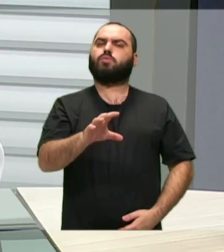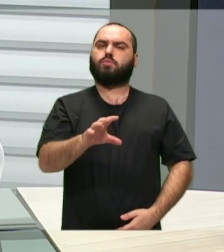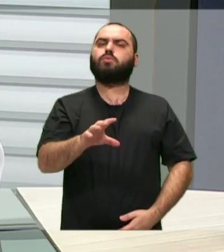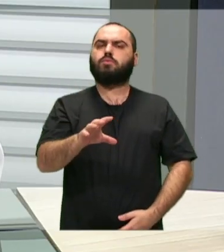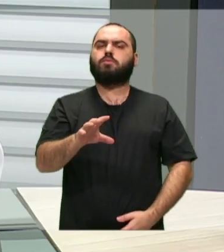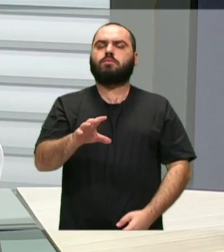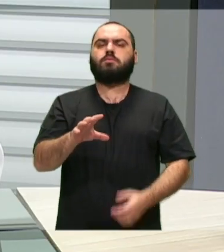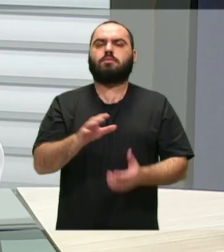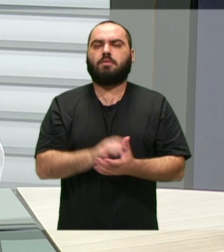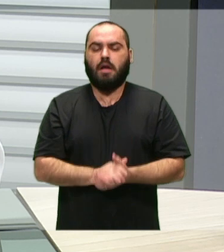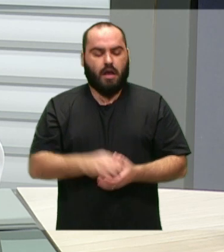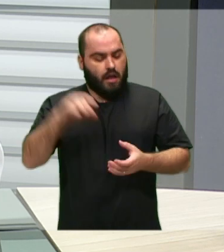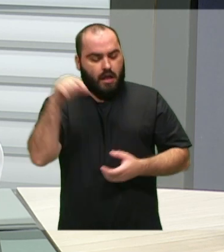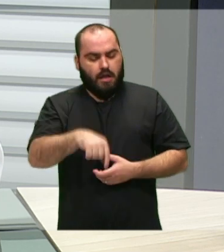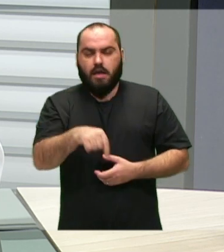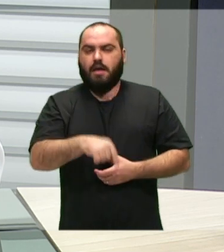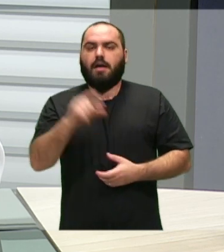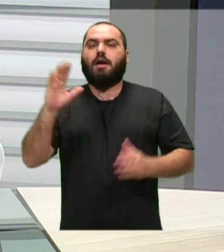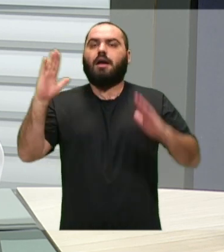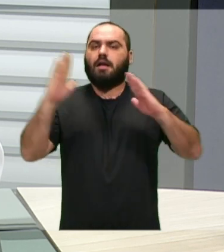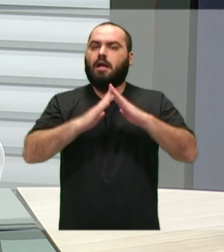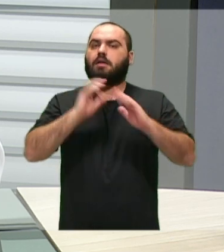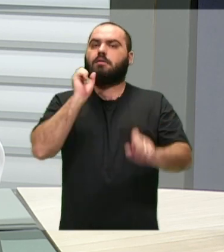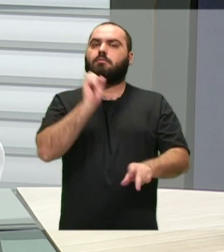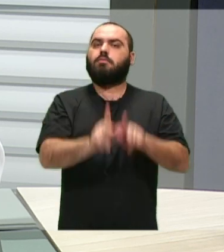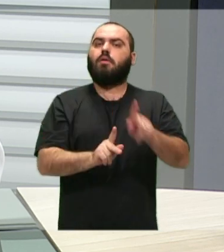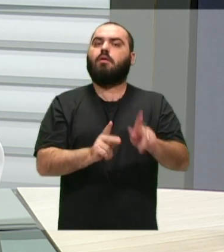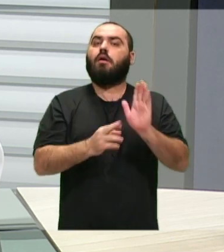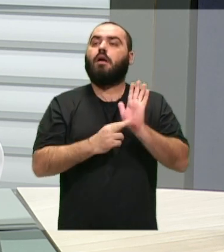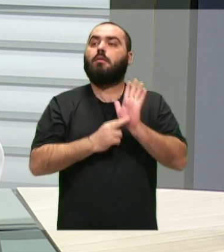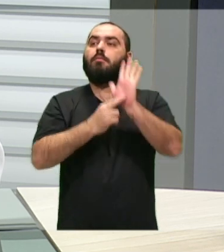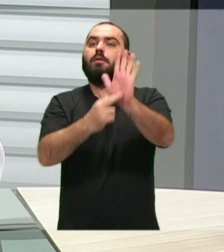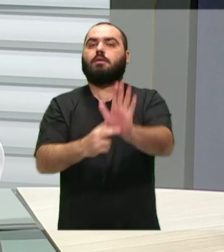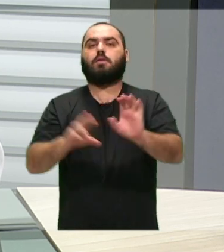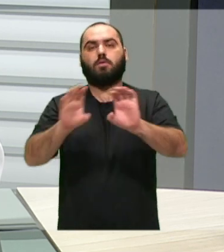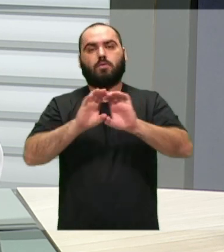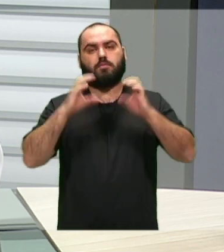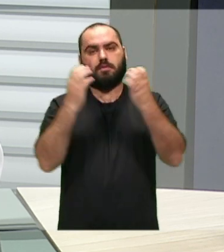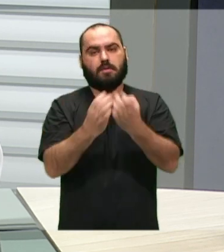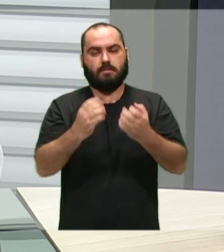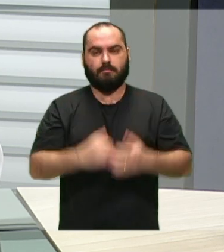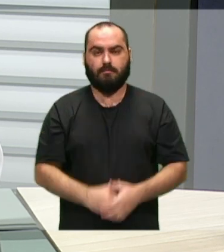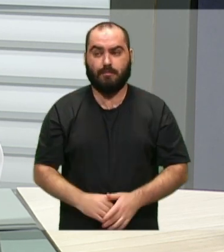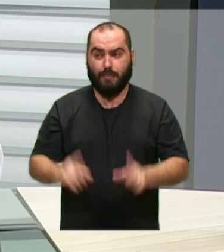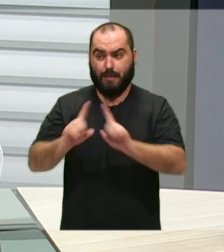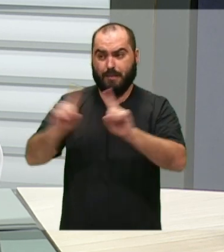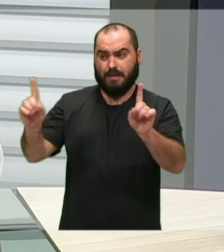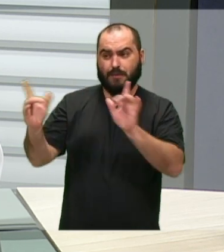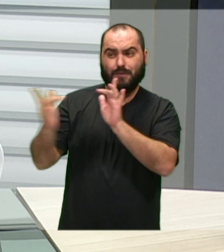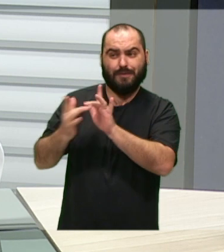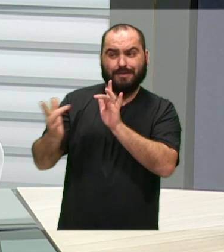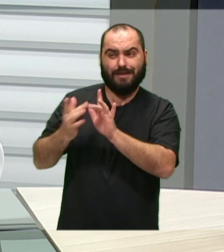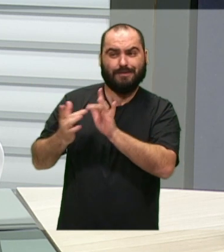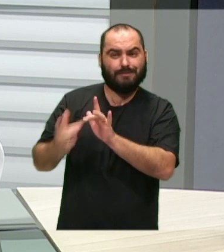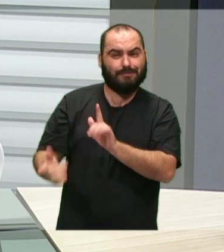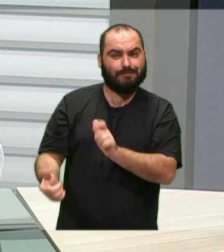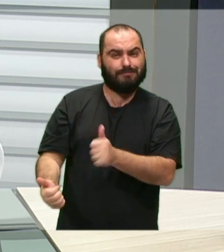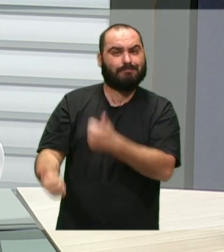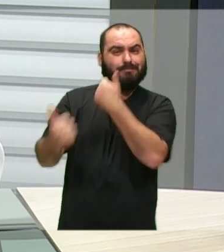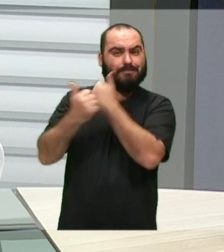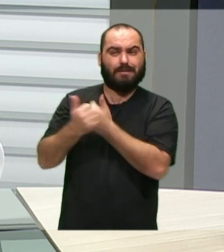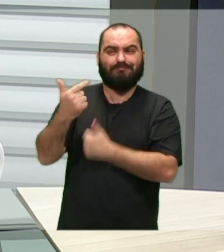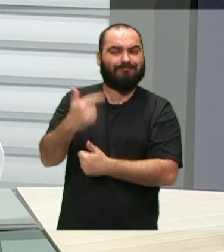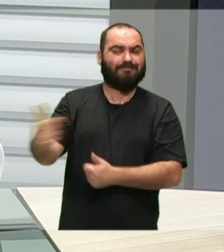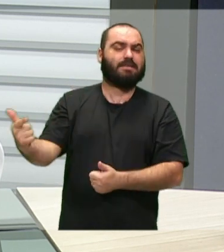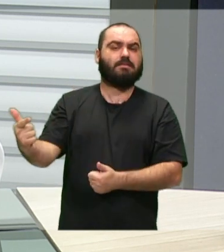realmente isso aqui é a Casa do Povo, toda a estrutura é voltada para representar a comunidade. Mas, por não ter essa relação tão próxima, às vezes, a população se